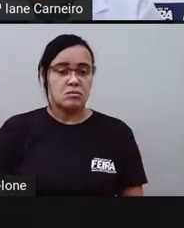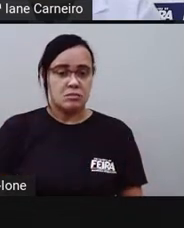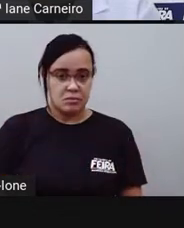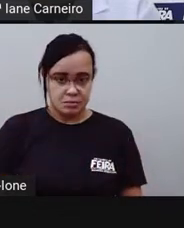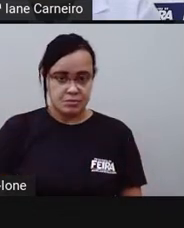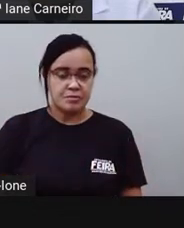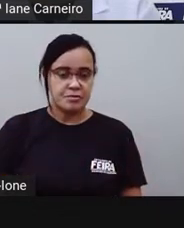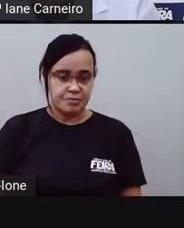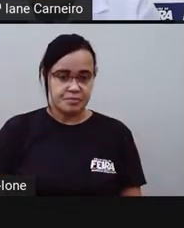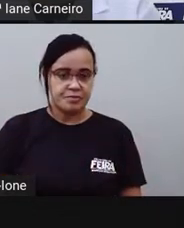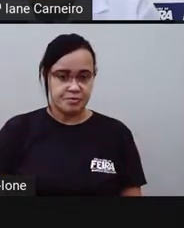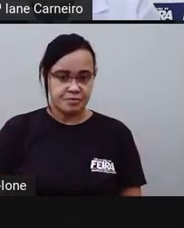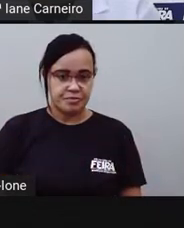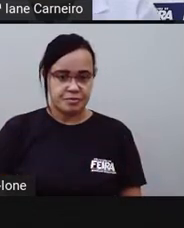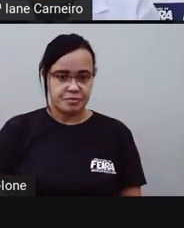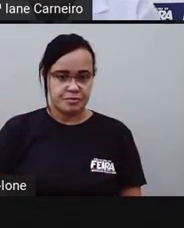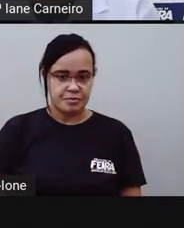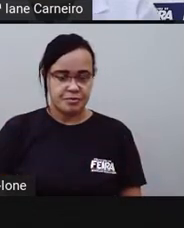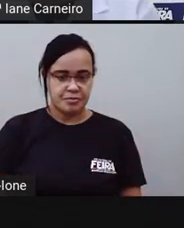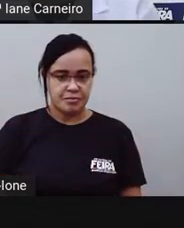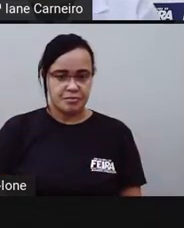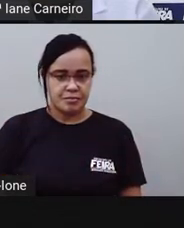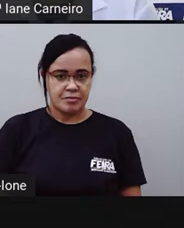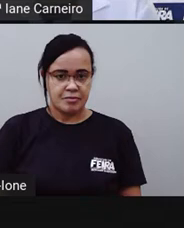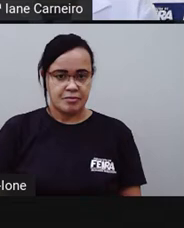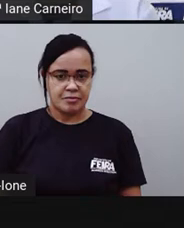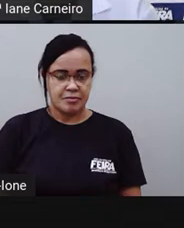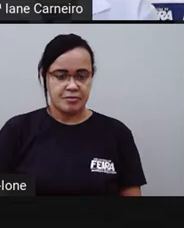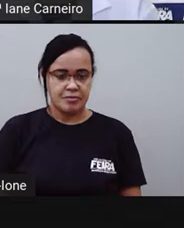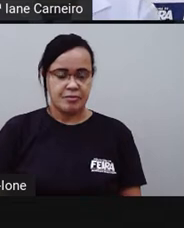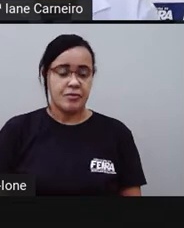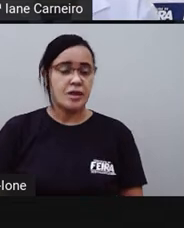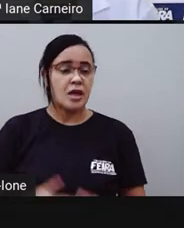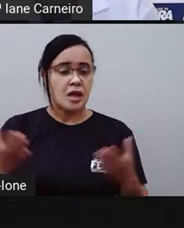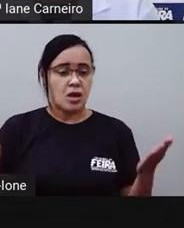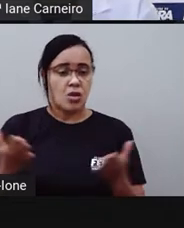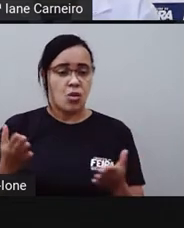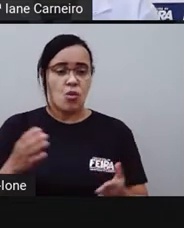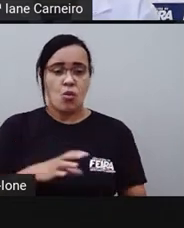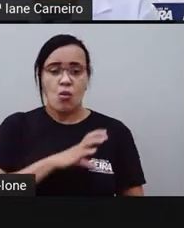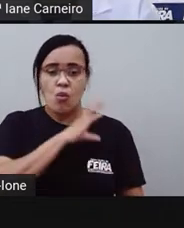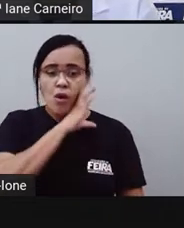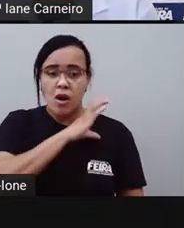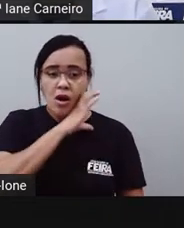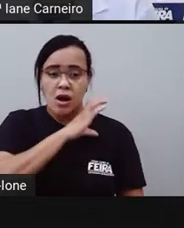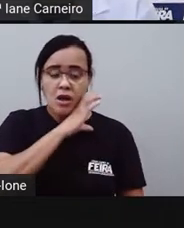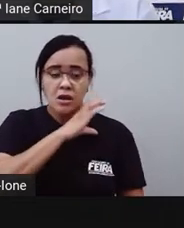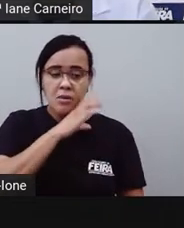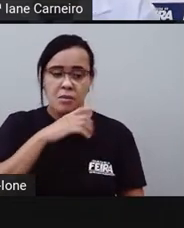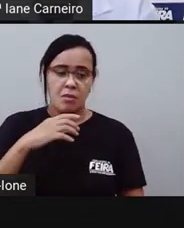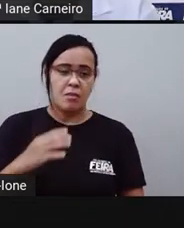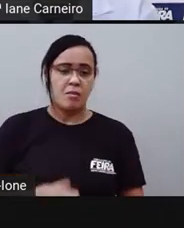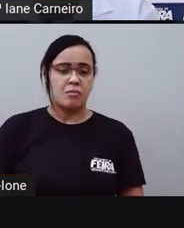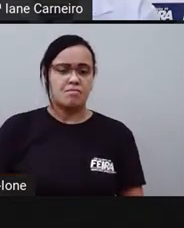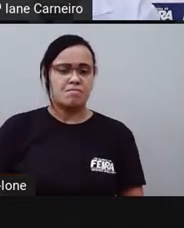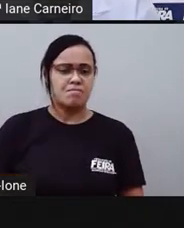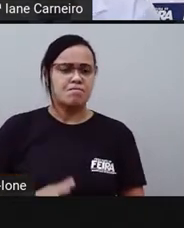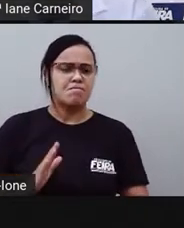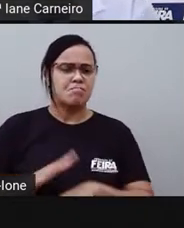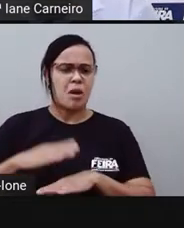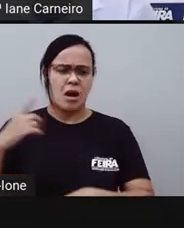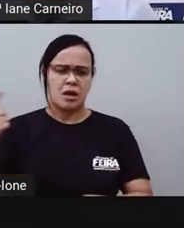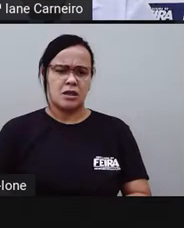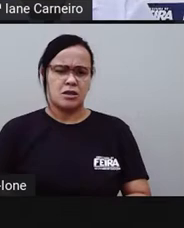Pronto. Vou colocar logo para não confundir vocês. Prontinho. Depois do coelho, qual é o animal que vem? Que é